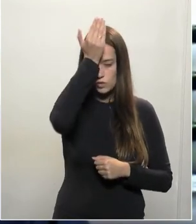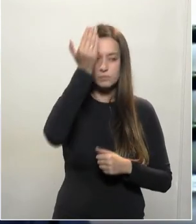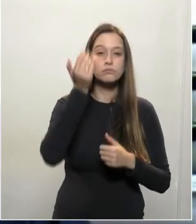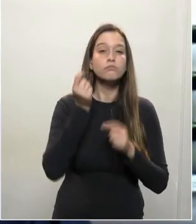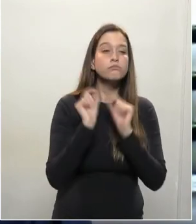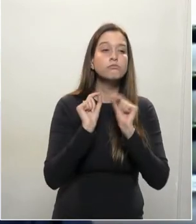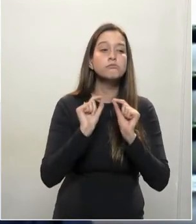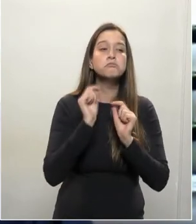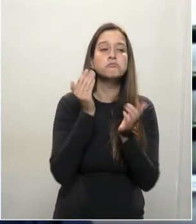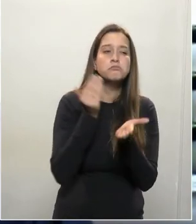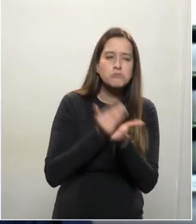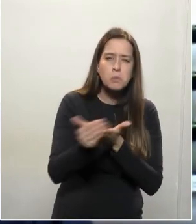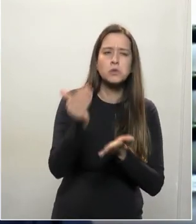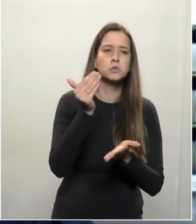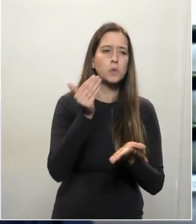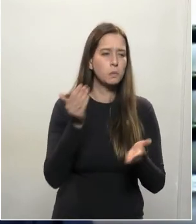hoje.